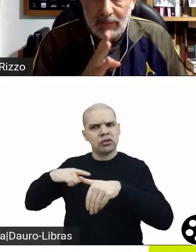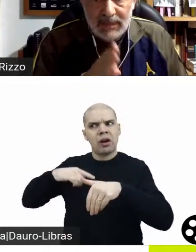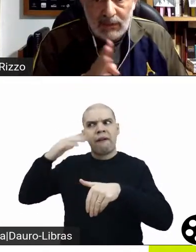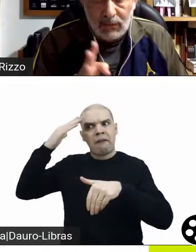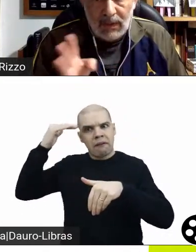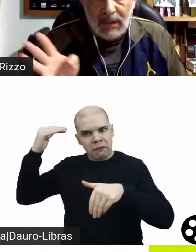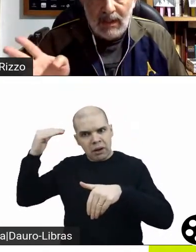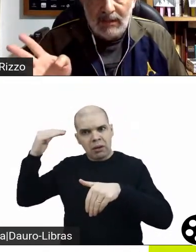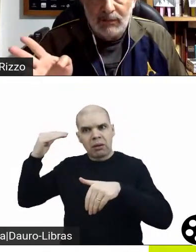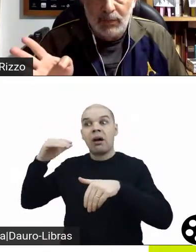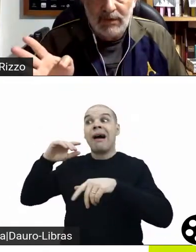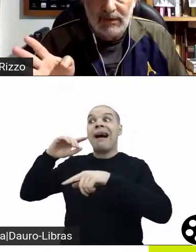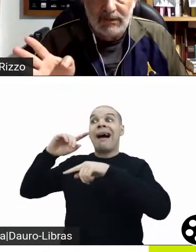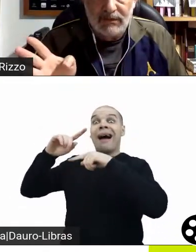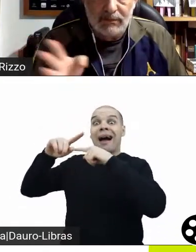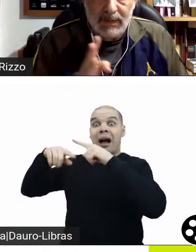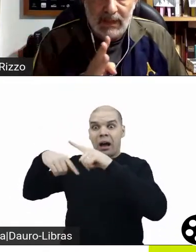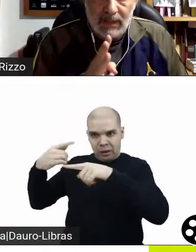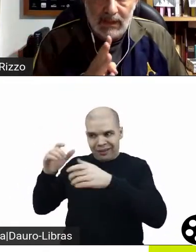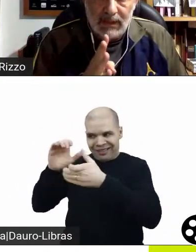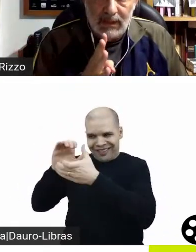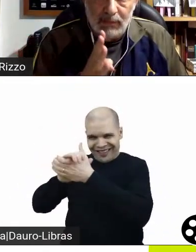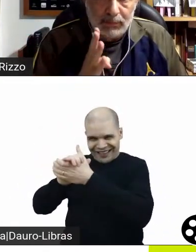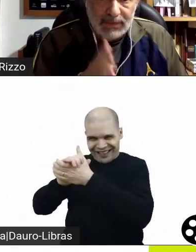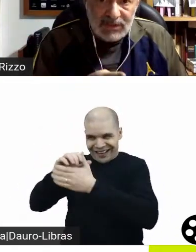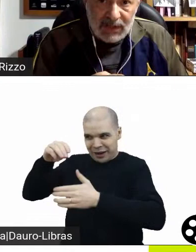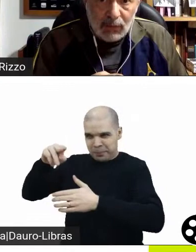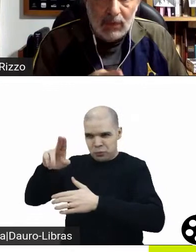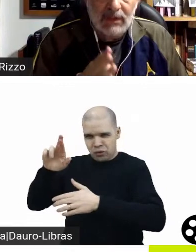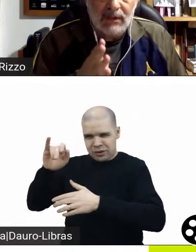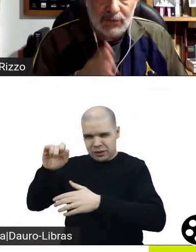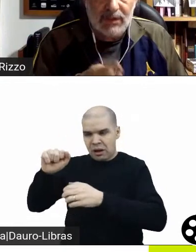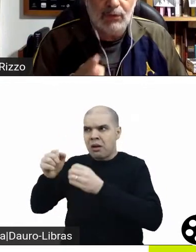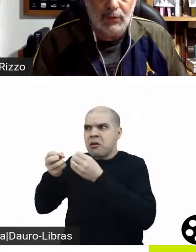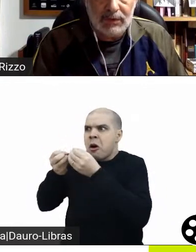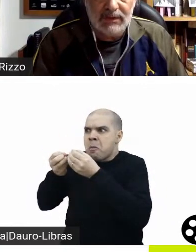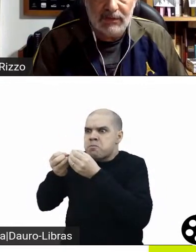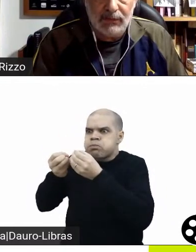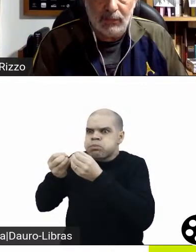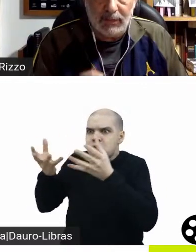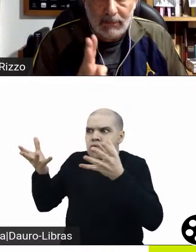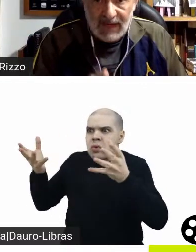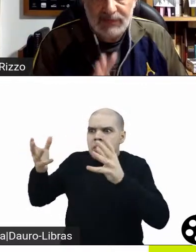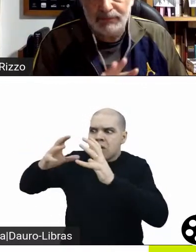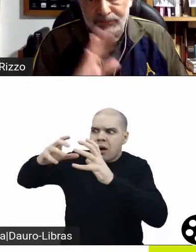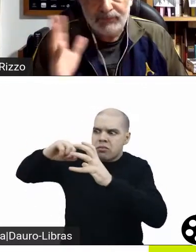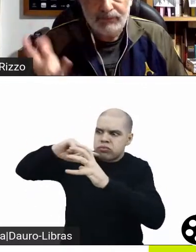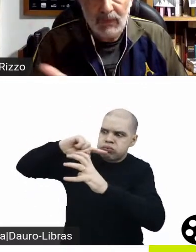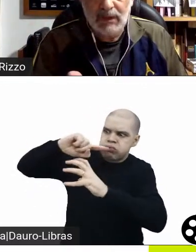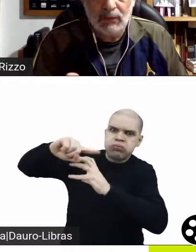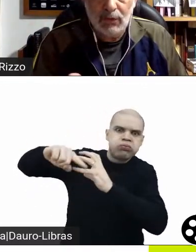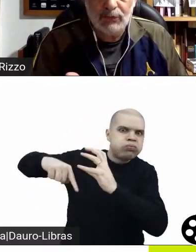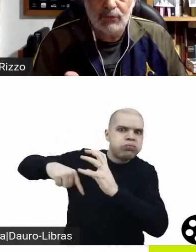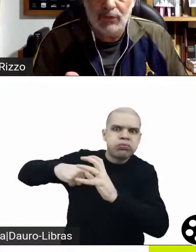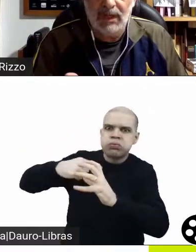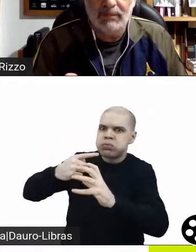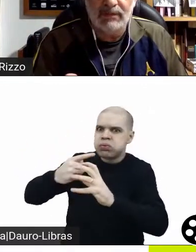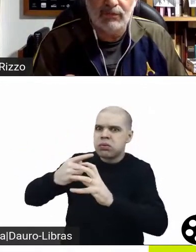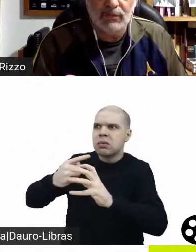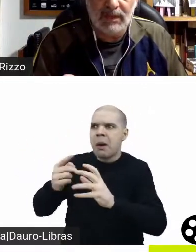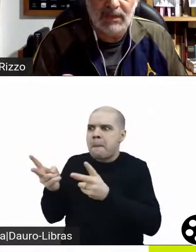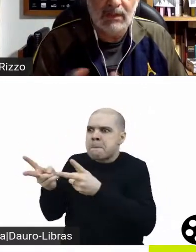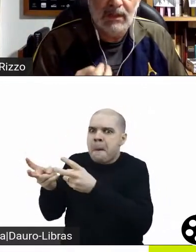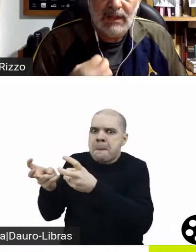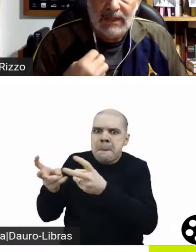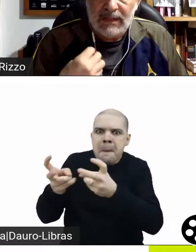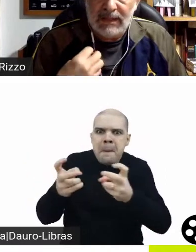e abriu as portas para o PJ Holden, que é o diretor e roteirista do filme. Mas, eu gosto de olhar